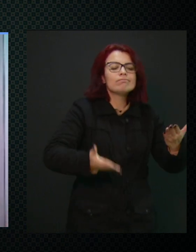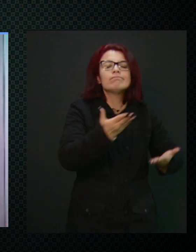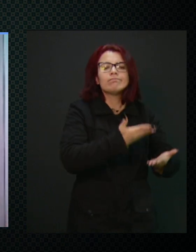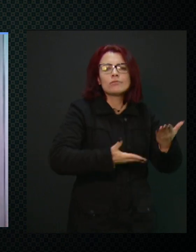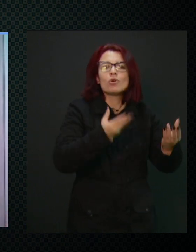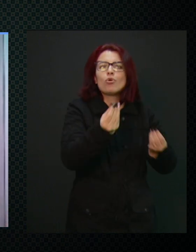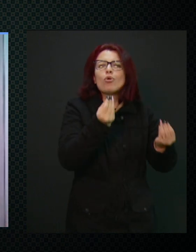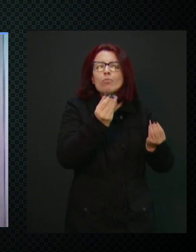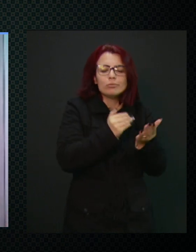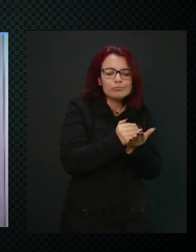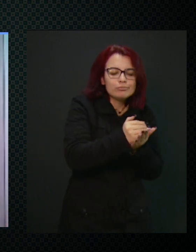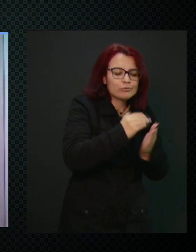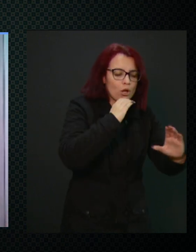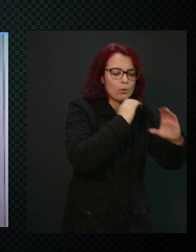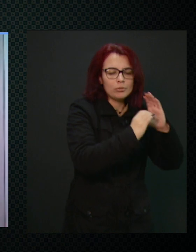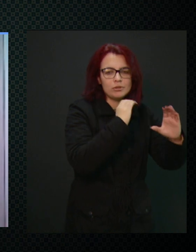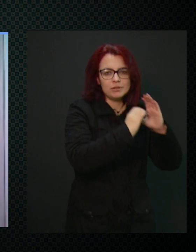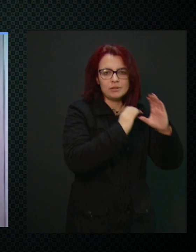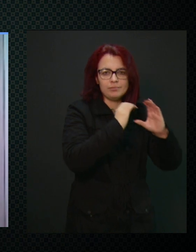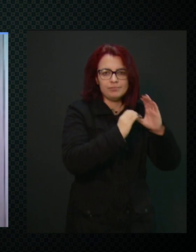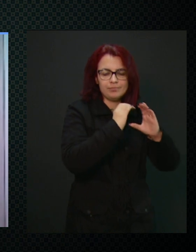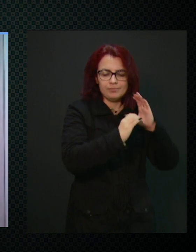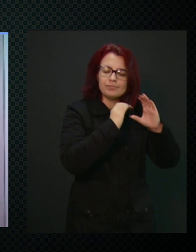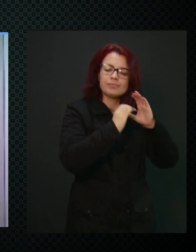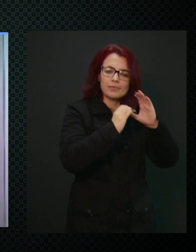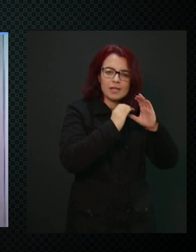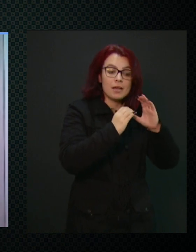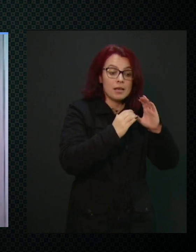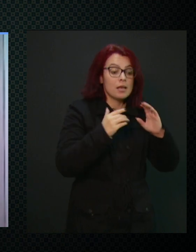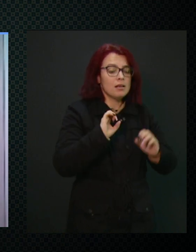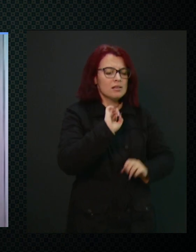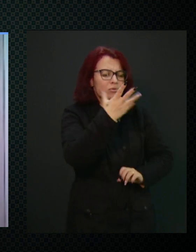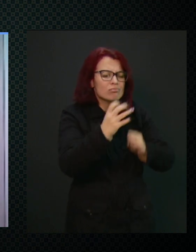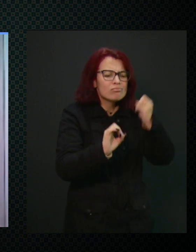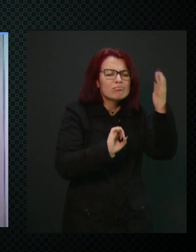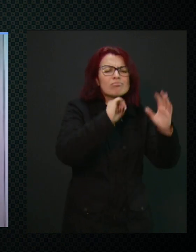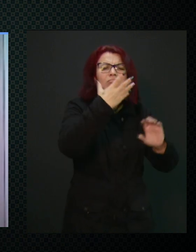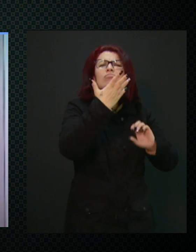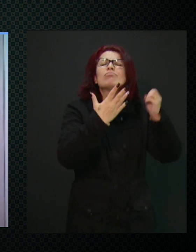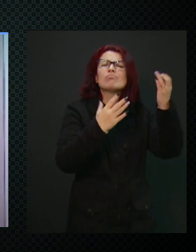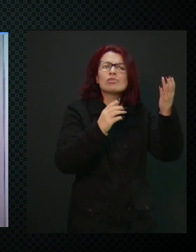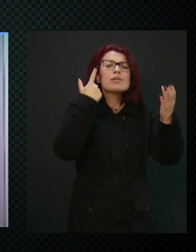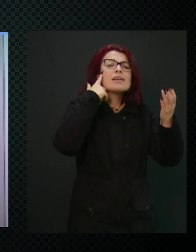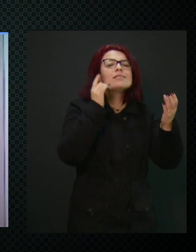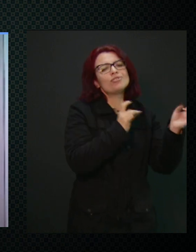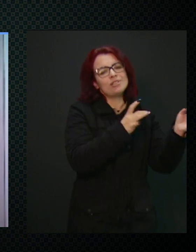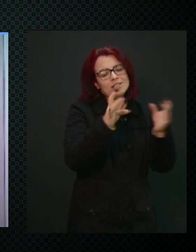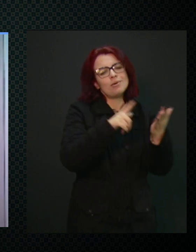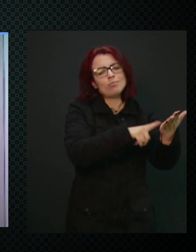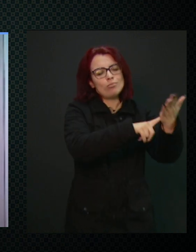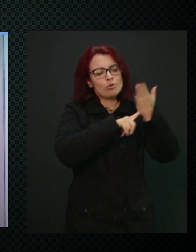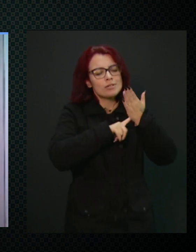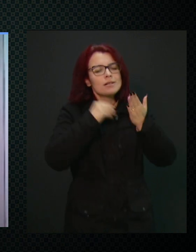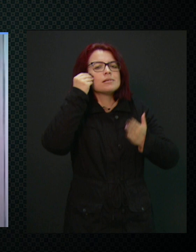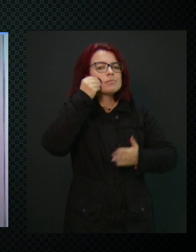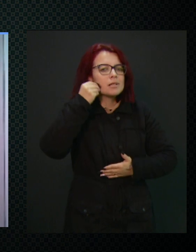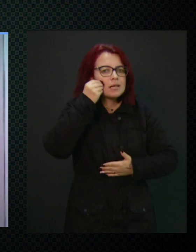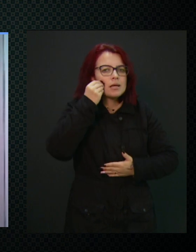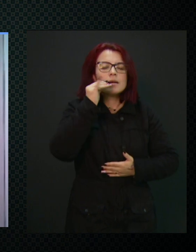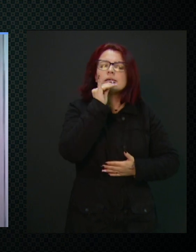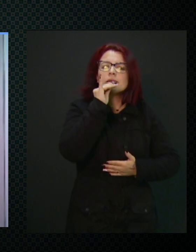iniciar essa comunicação. E as coisas acontecem com o dia a dia, em atividades como